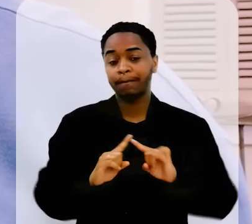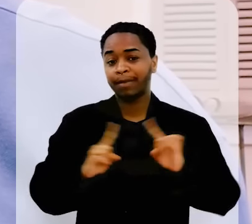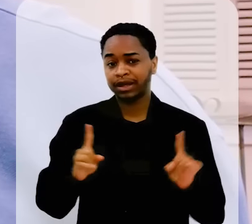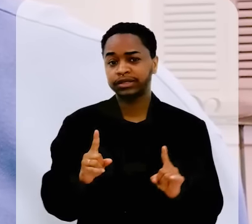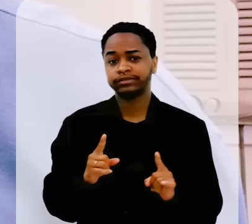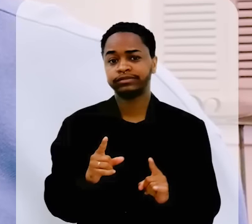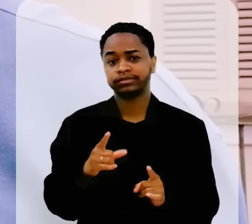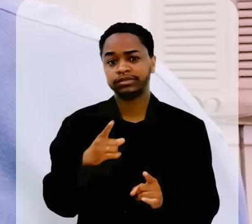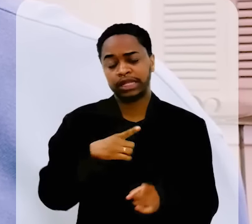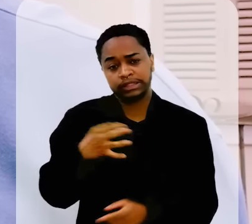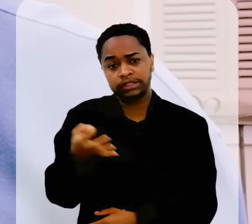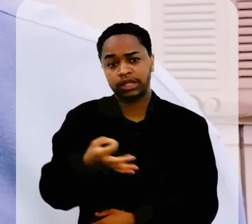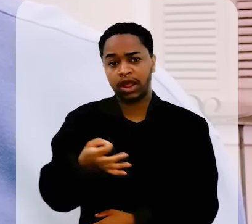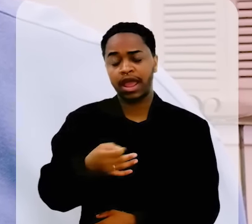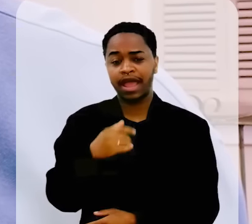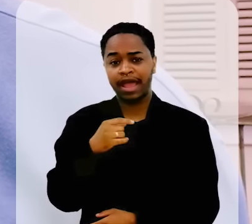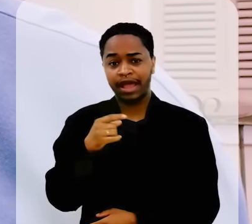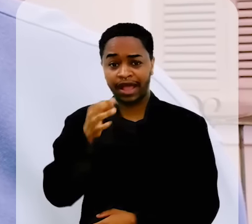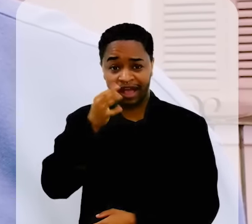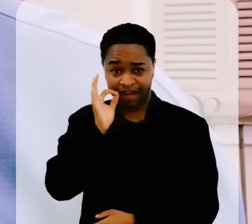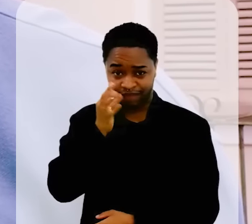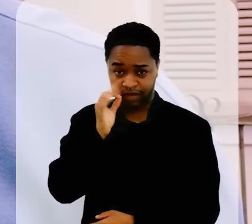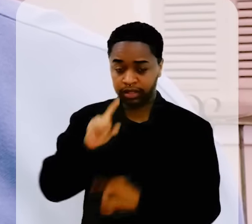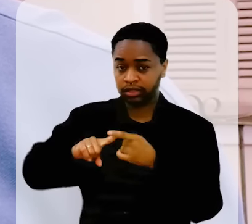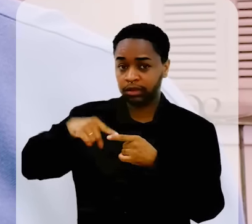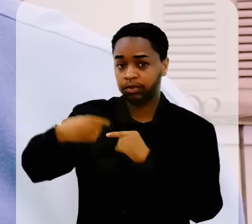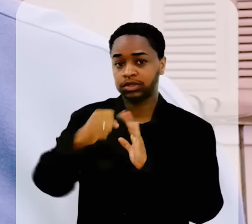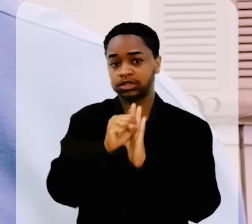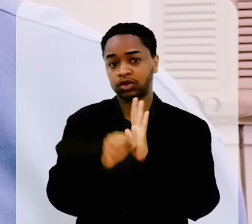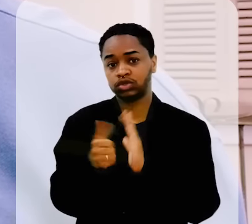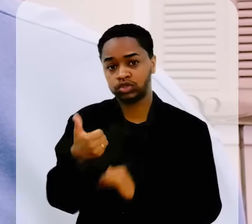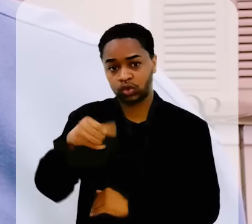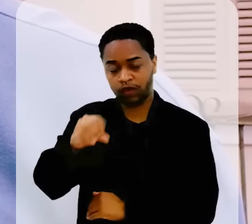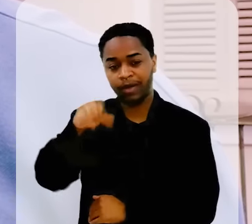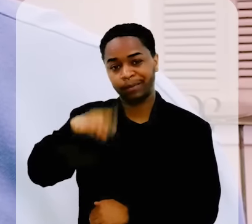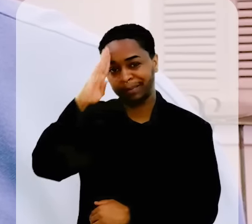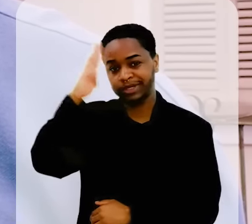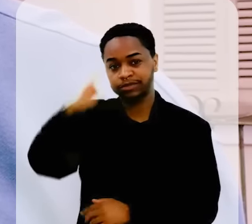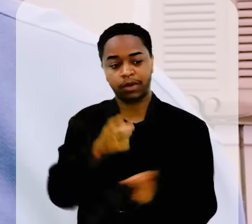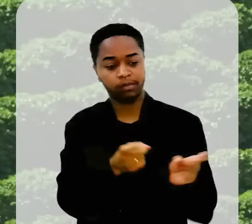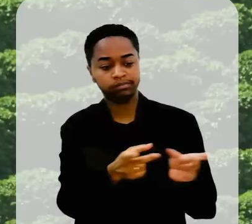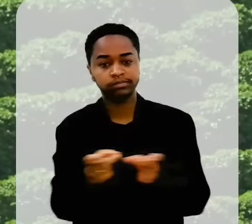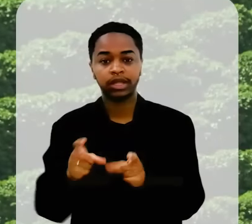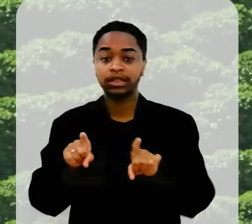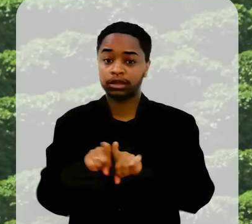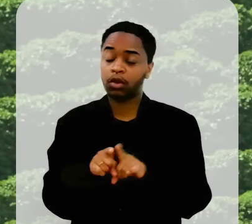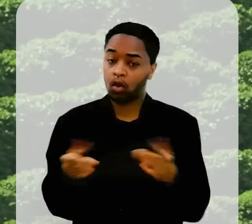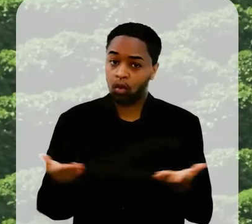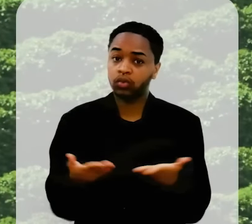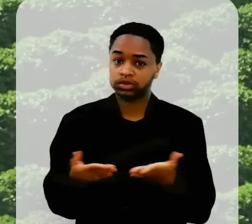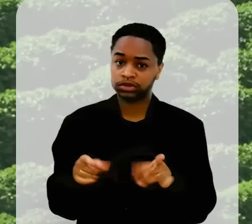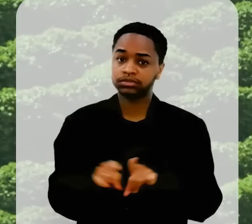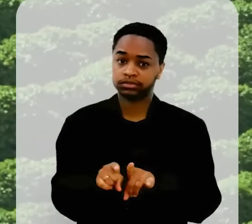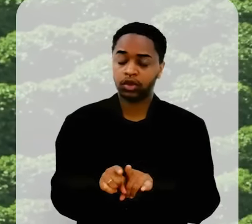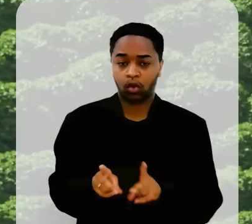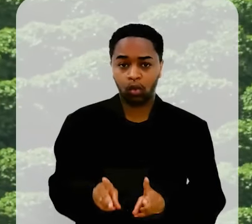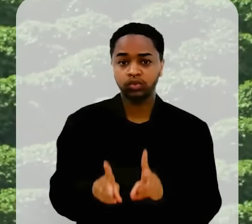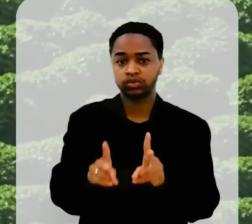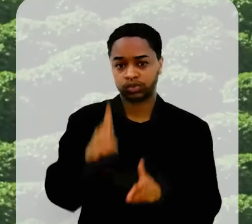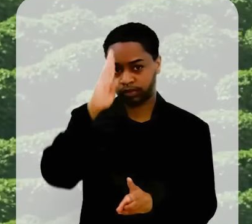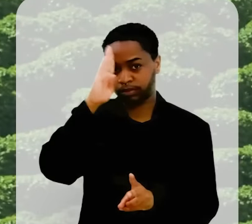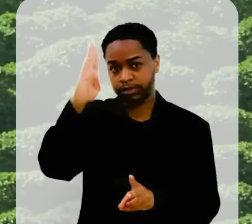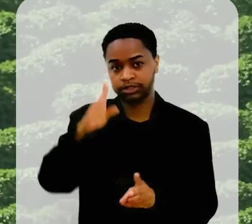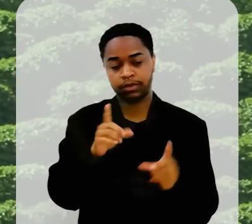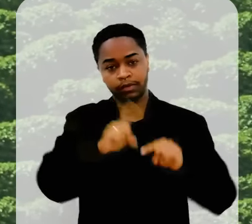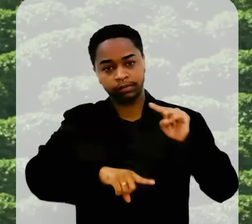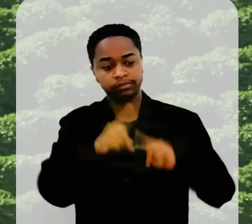O café, sem dúvida, a partir da segunda metade do século XIX, foi um grande produto nosso. E que voltou hoje a ser um dos grandes